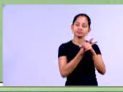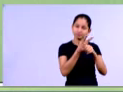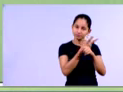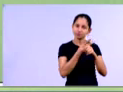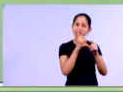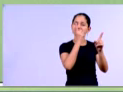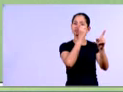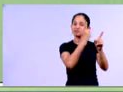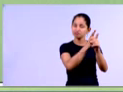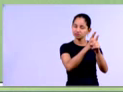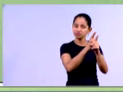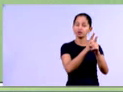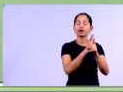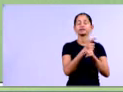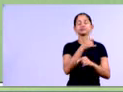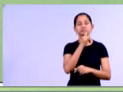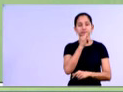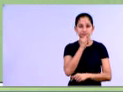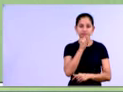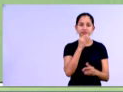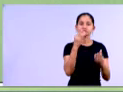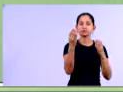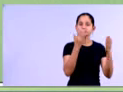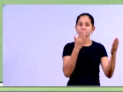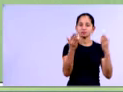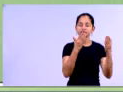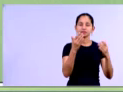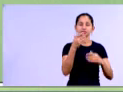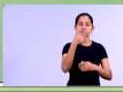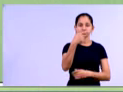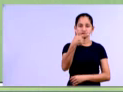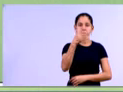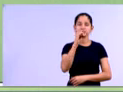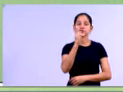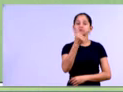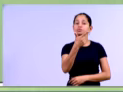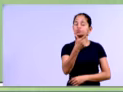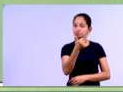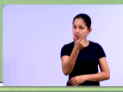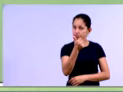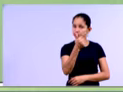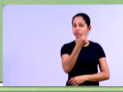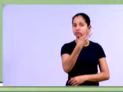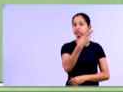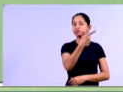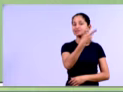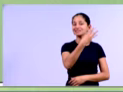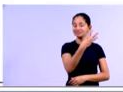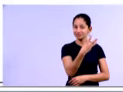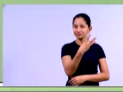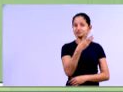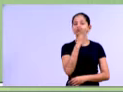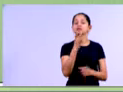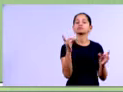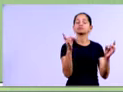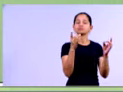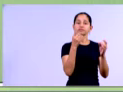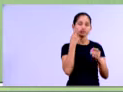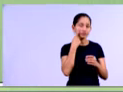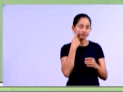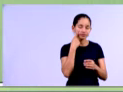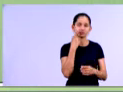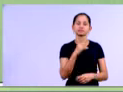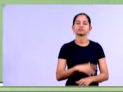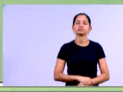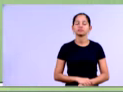exercícios, 2013 e 2012, né, da DRE, e no balanço 2013 e 2012 também, ok, gente? Vamos lá.